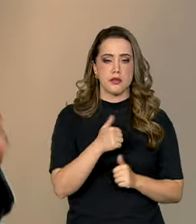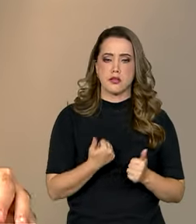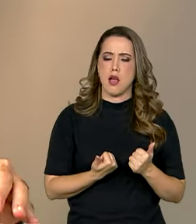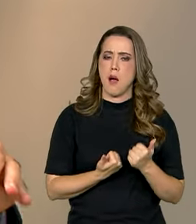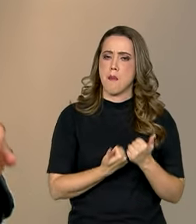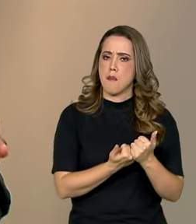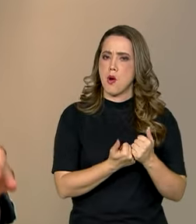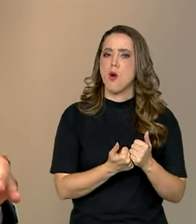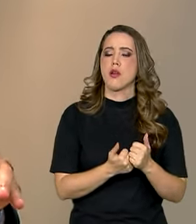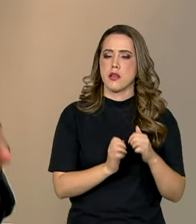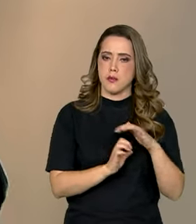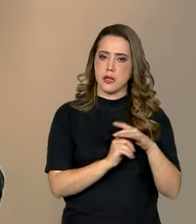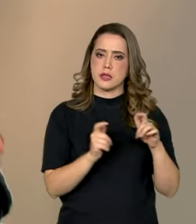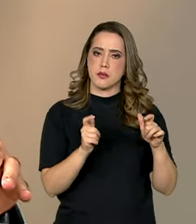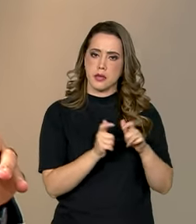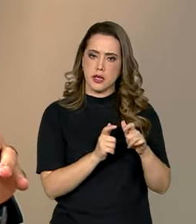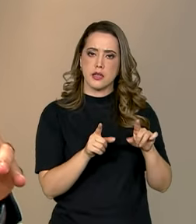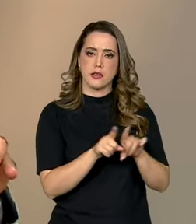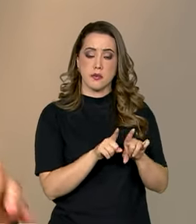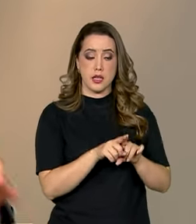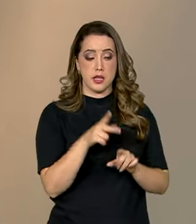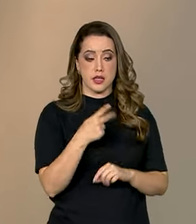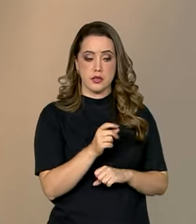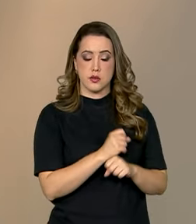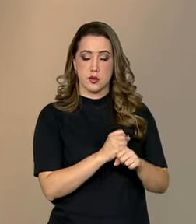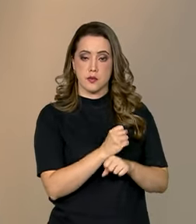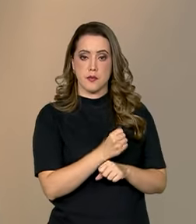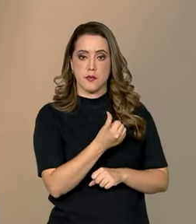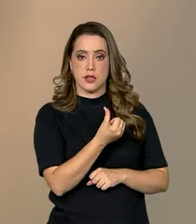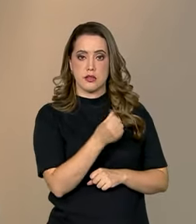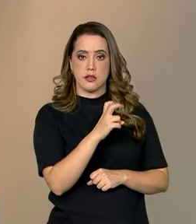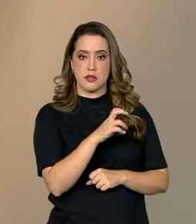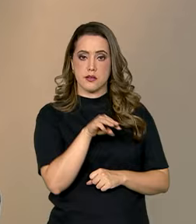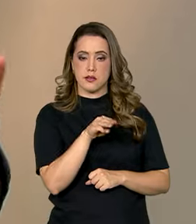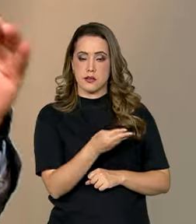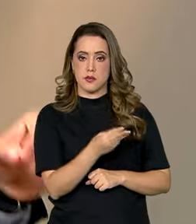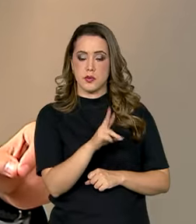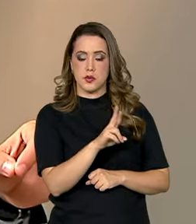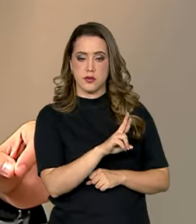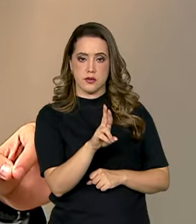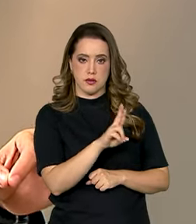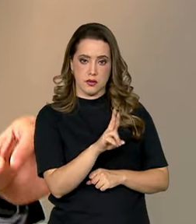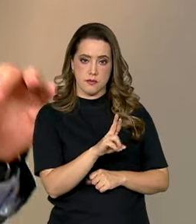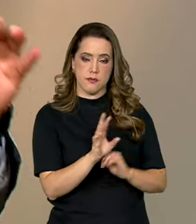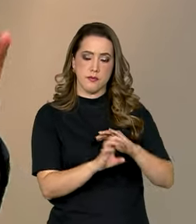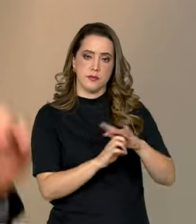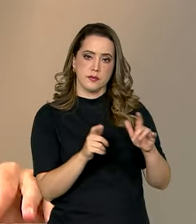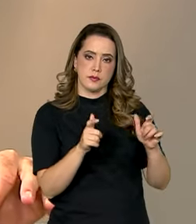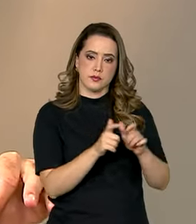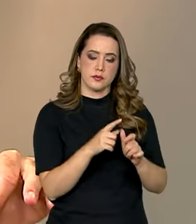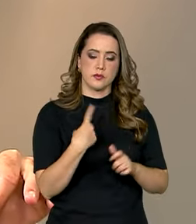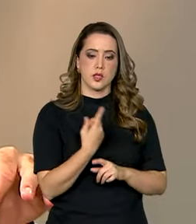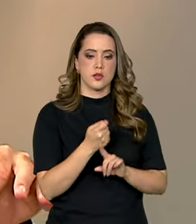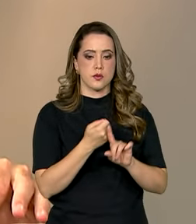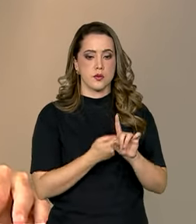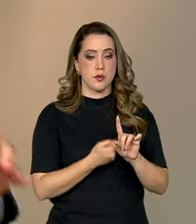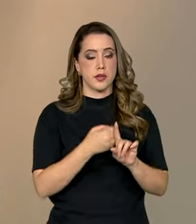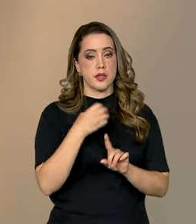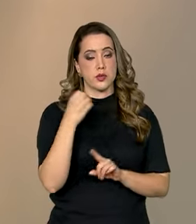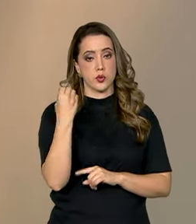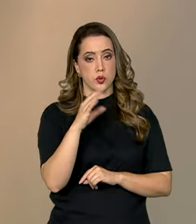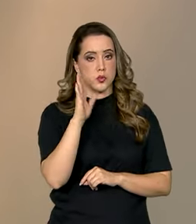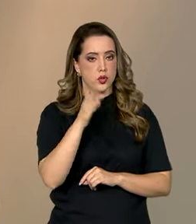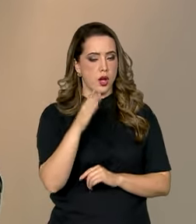bilhões de reais para as pequenas empresas. O presidente Mercadante colocou como se fosse a meta do ano e nós, em outubro, já cumprimos.